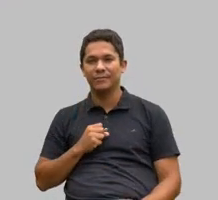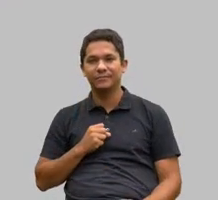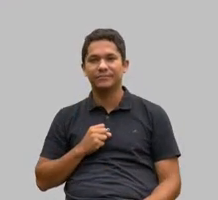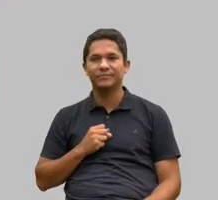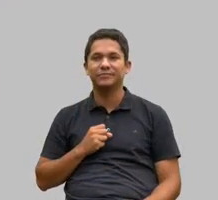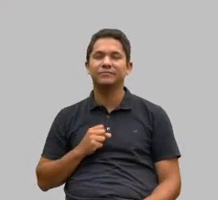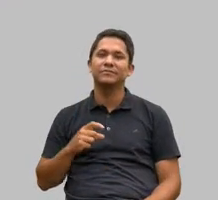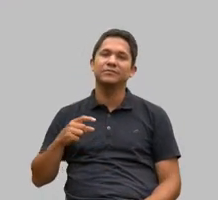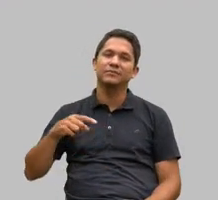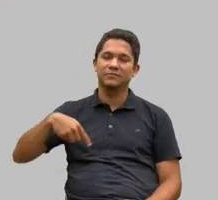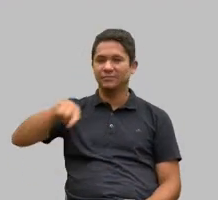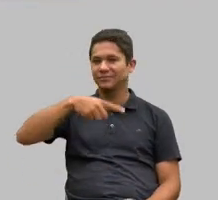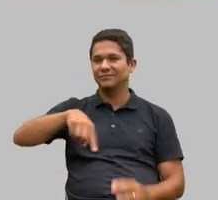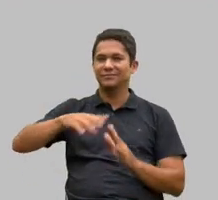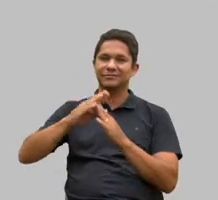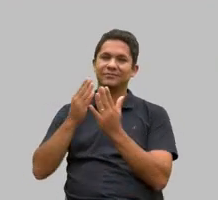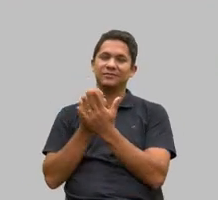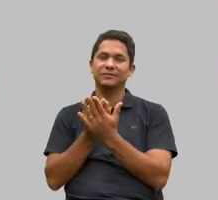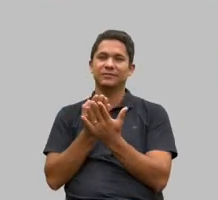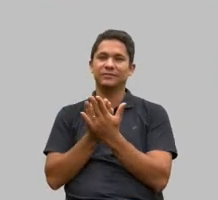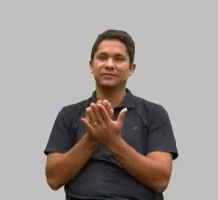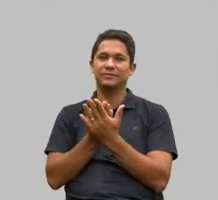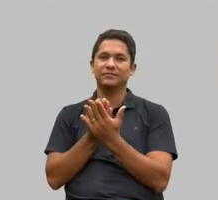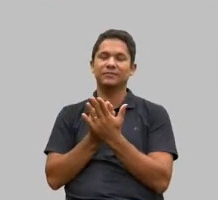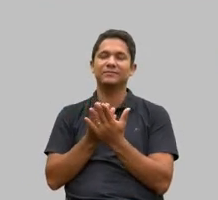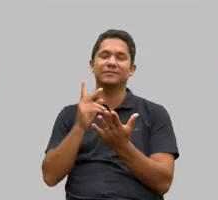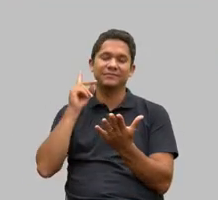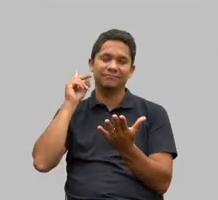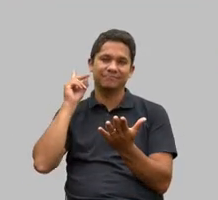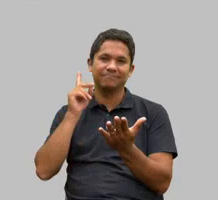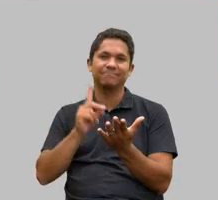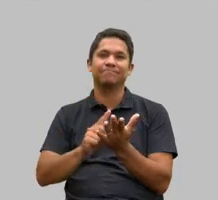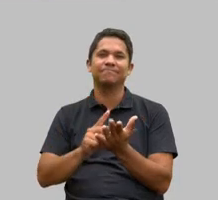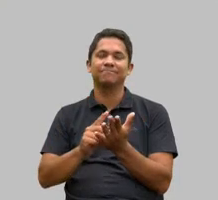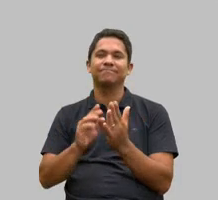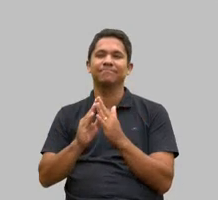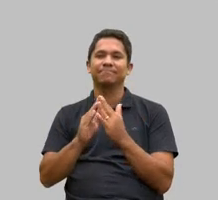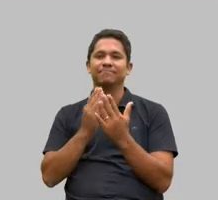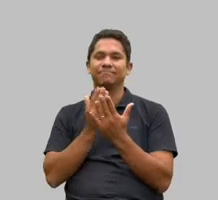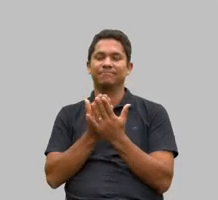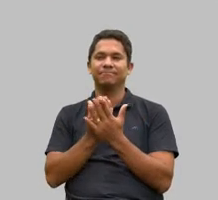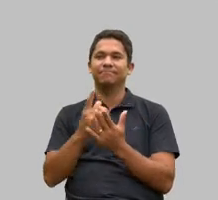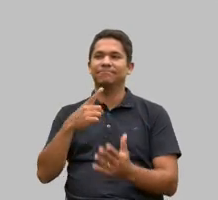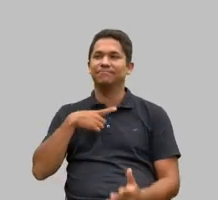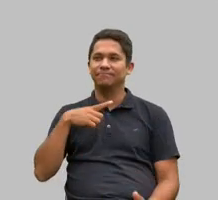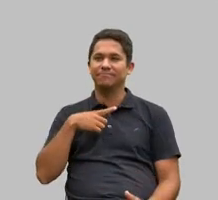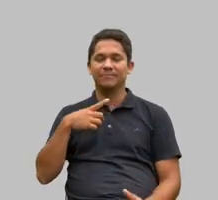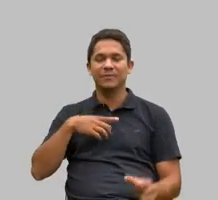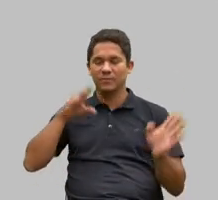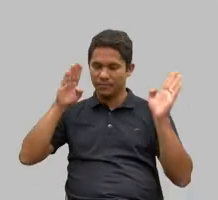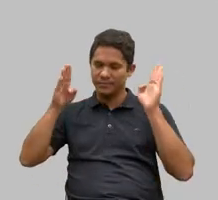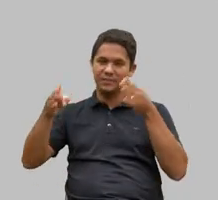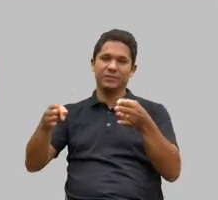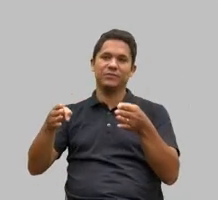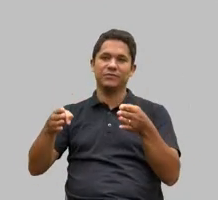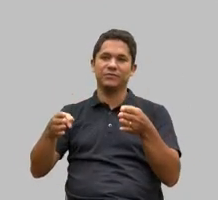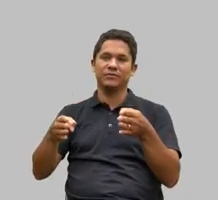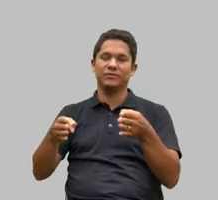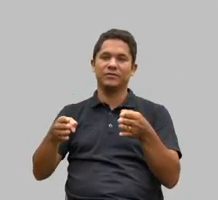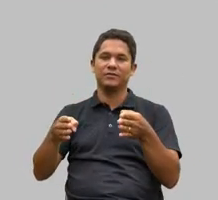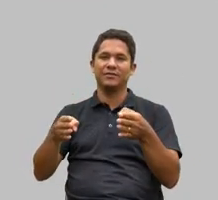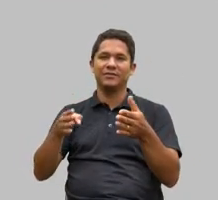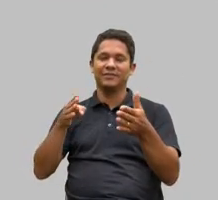escola era realmente uma escola que tinha como objetivo ver esses